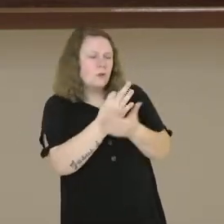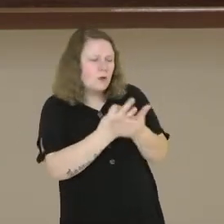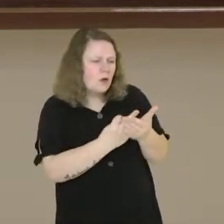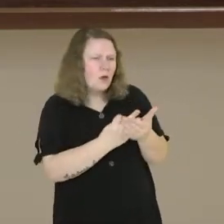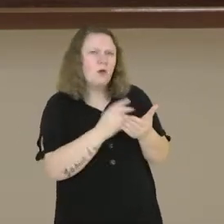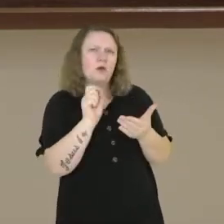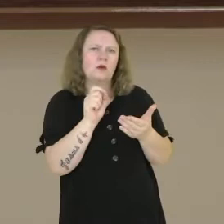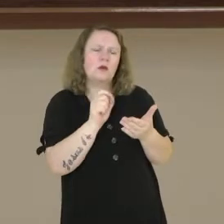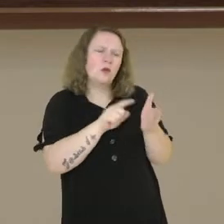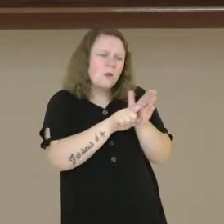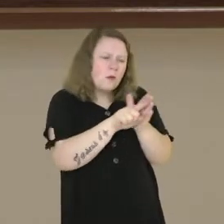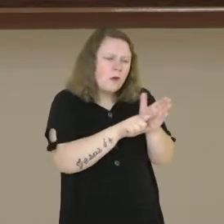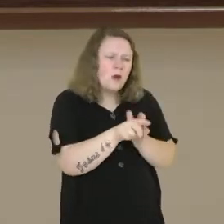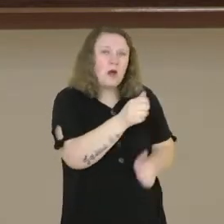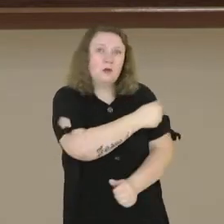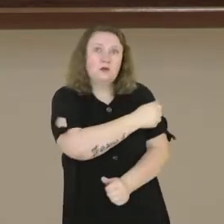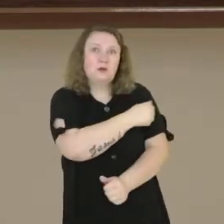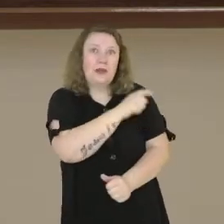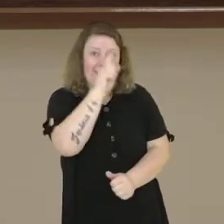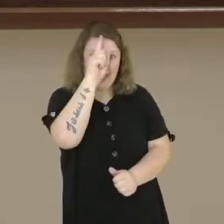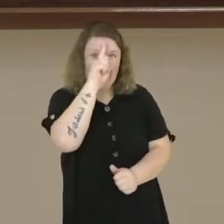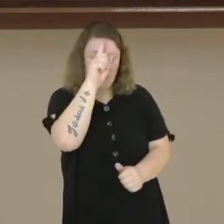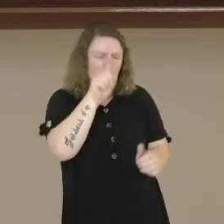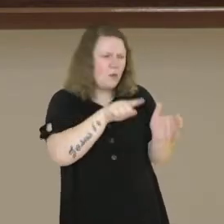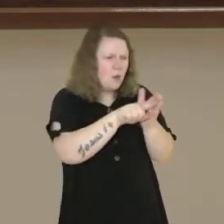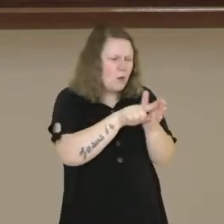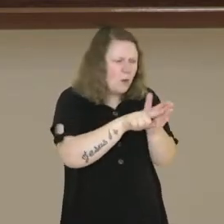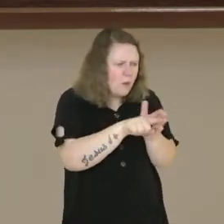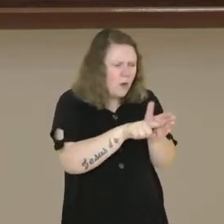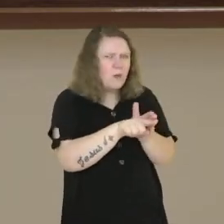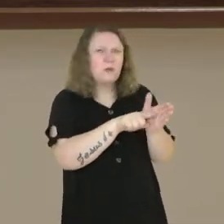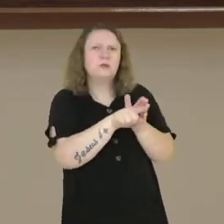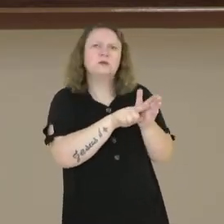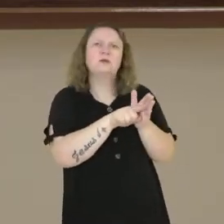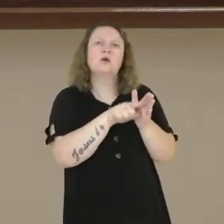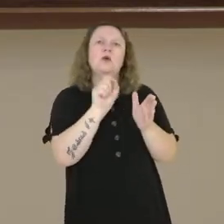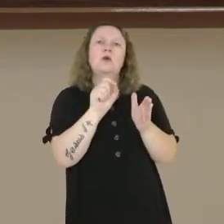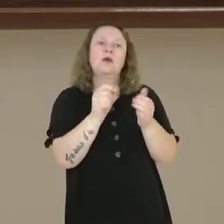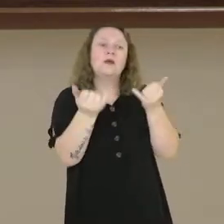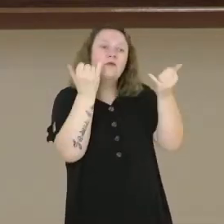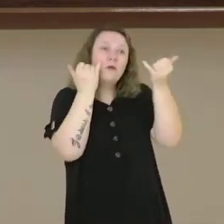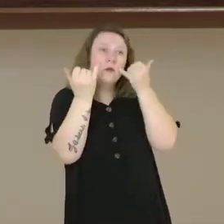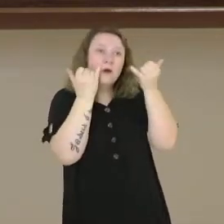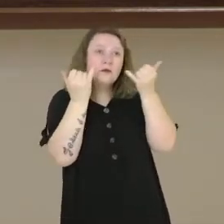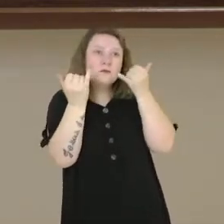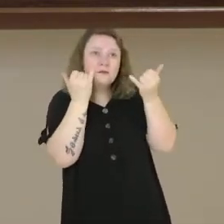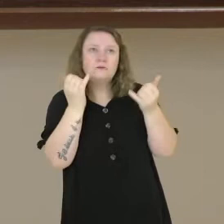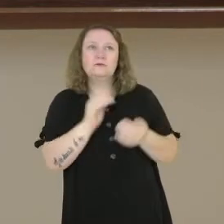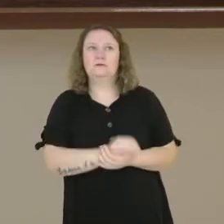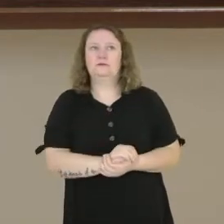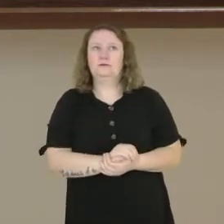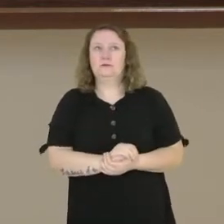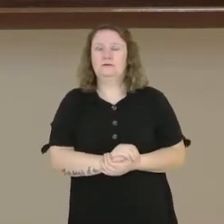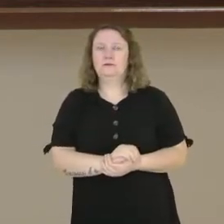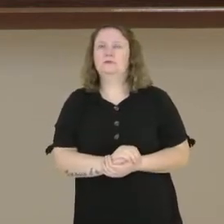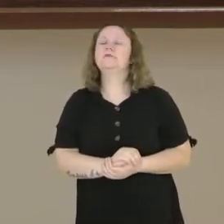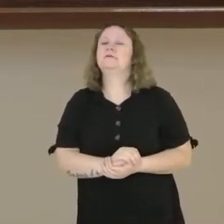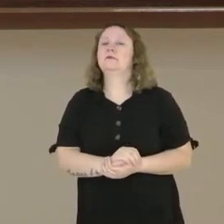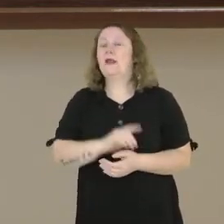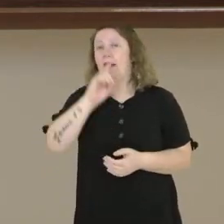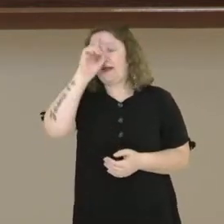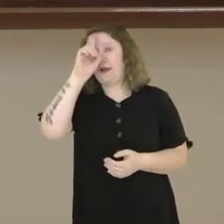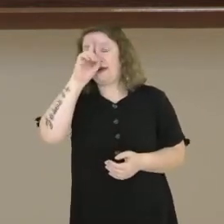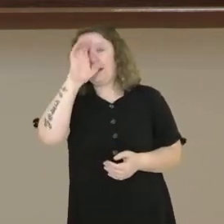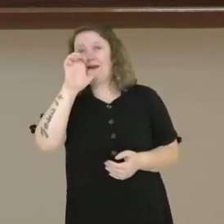dos dados da notícia. Nesse caso, quantas orações possui o enunciado? Nós temos duas orações. A ideia